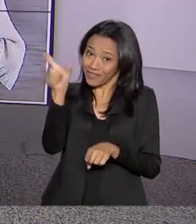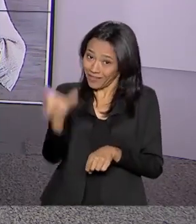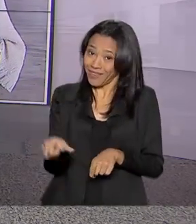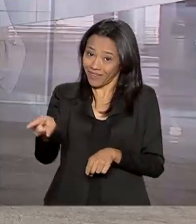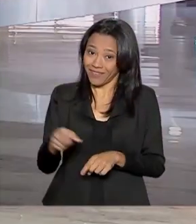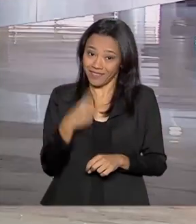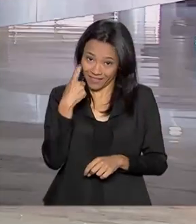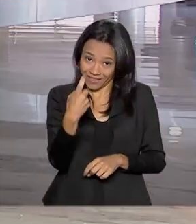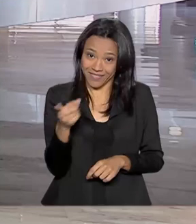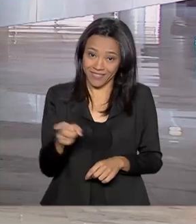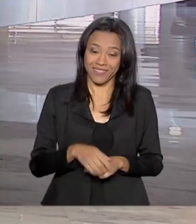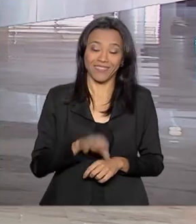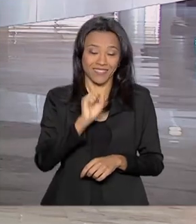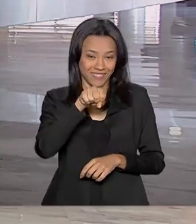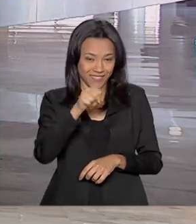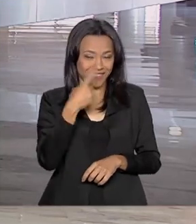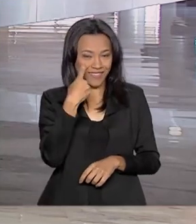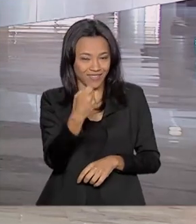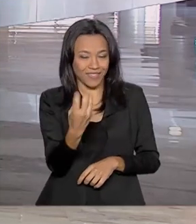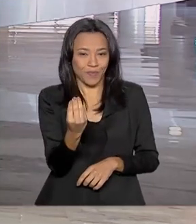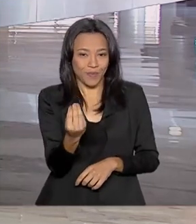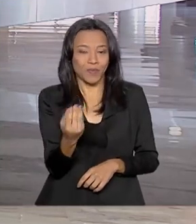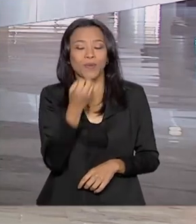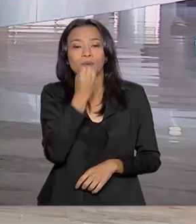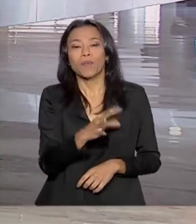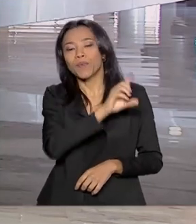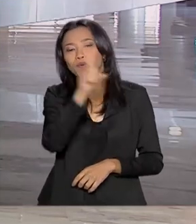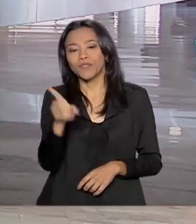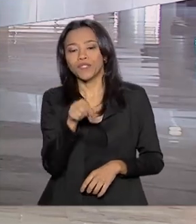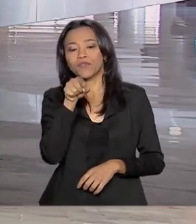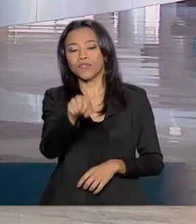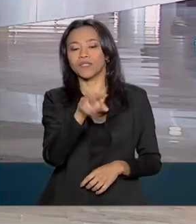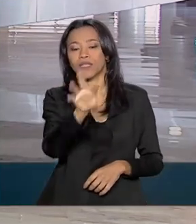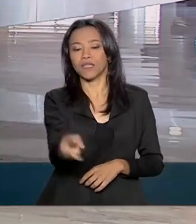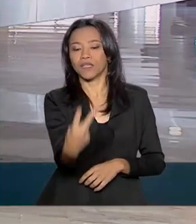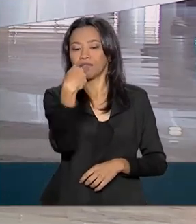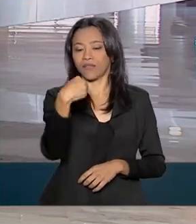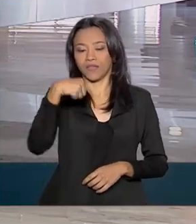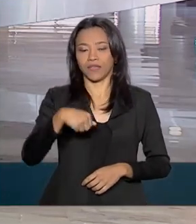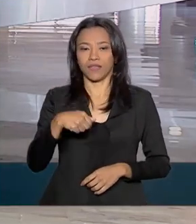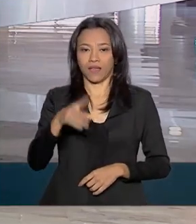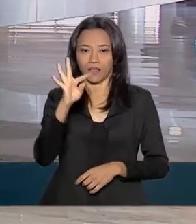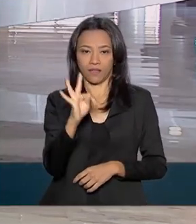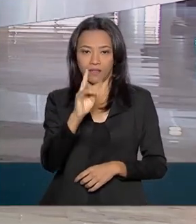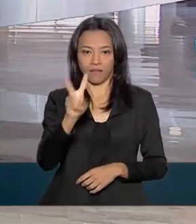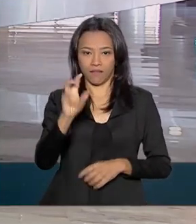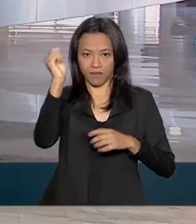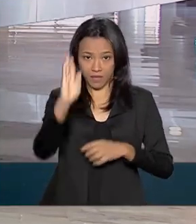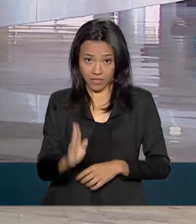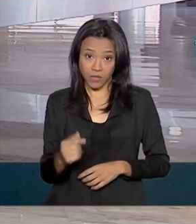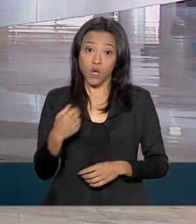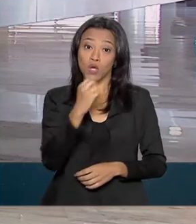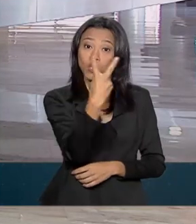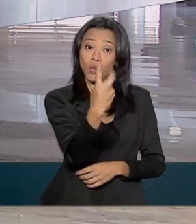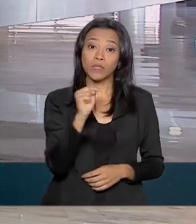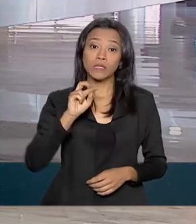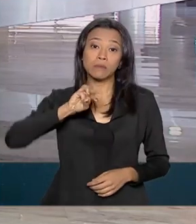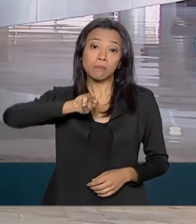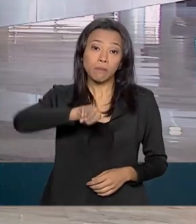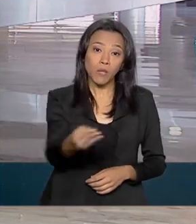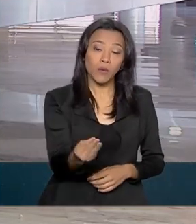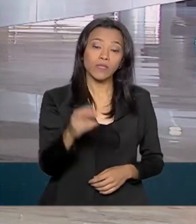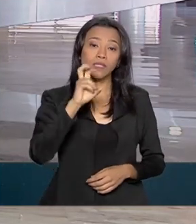Carla. Interessa e é muito, viu? Bom dia para você, bom dia para você que acompanha a TV Brasil. Cerca de 2 milhões 550